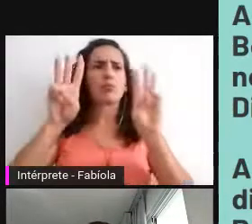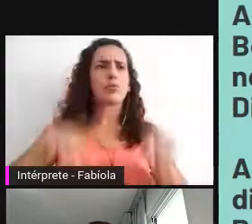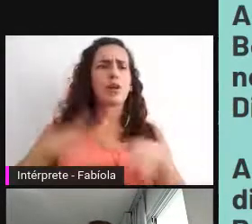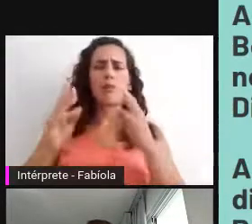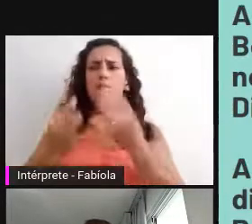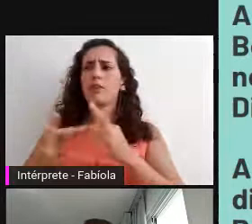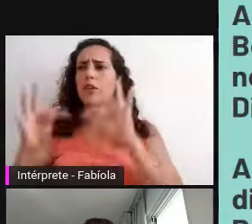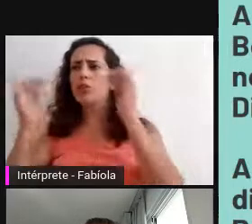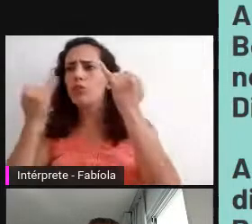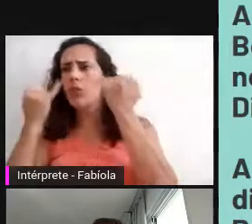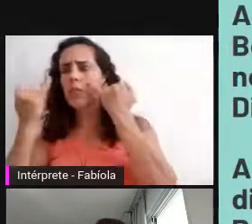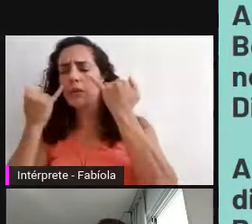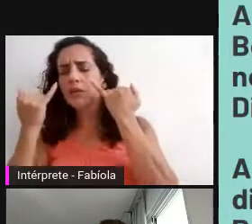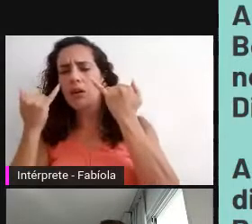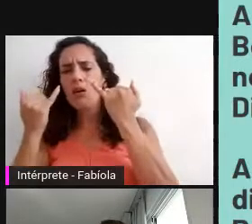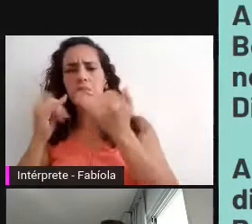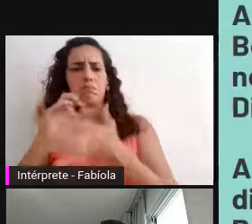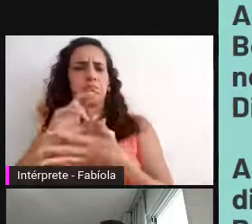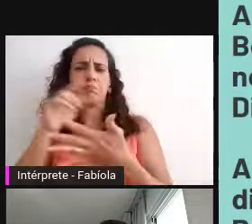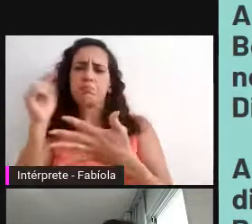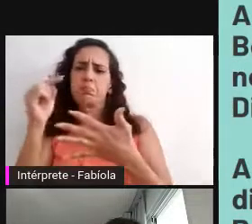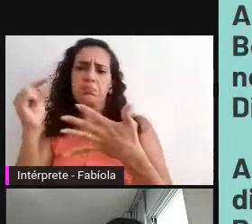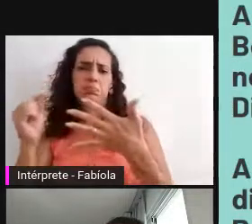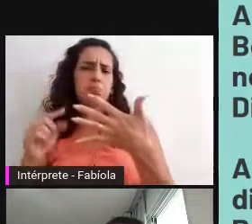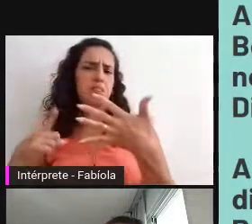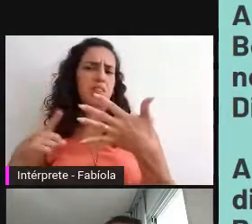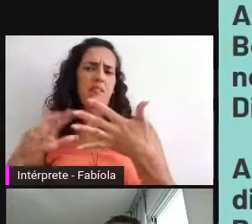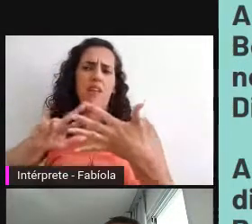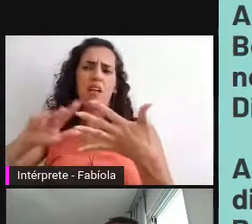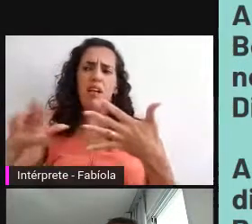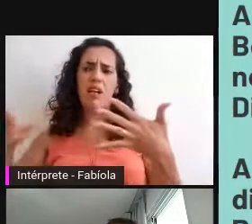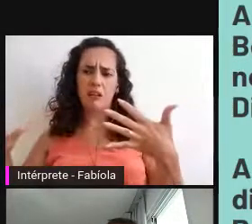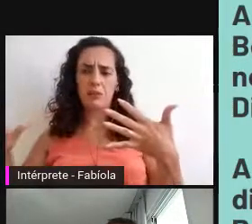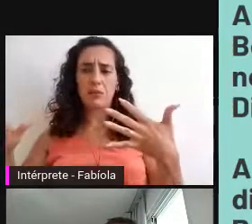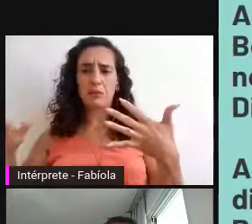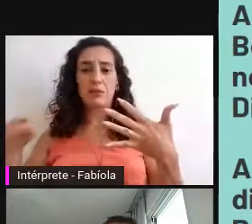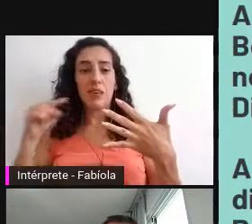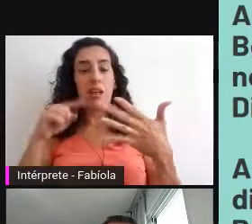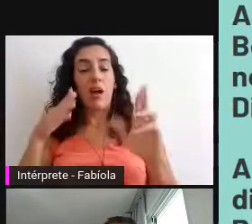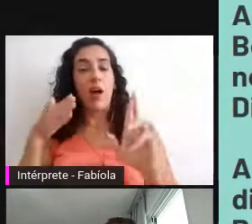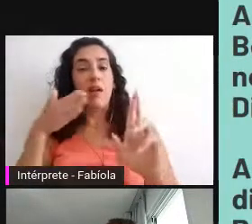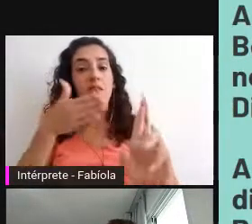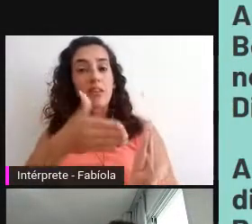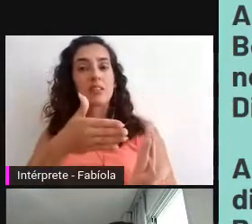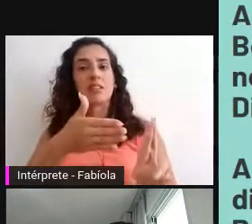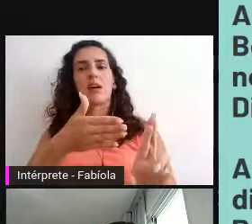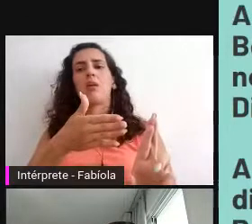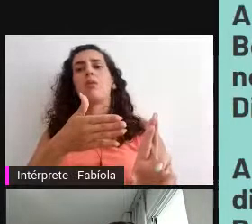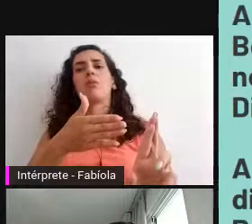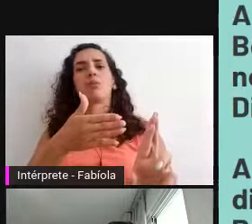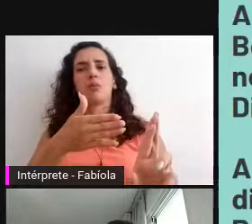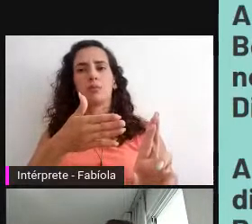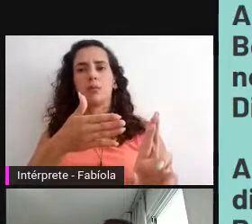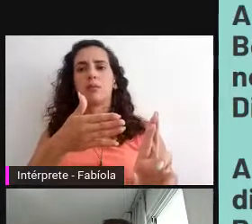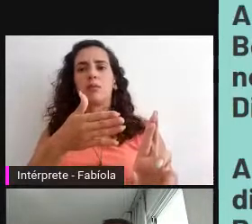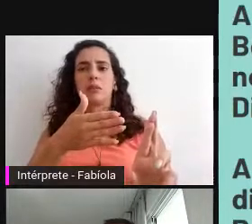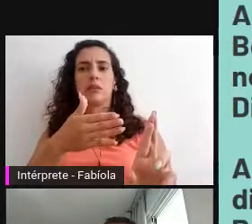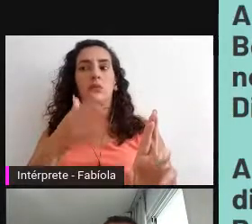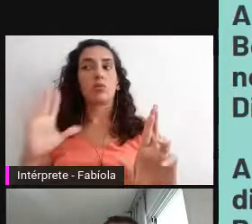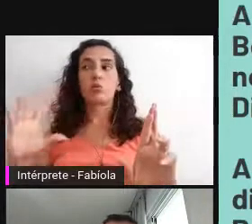informação e etc. É um referencial nuclear e amplamente interdisciplinar.